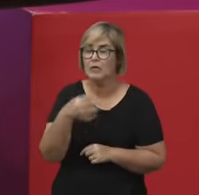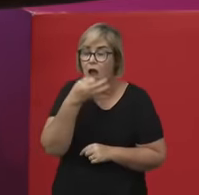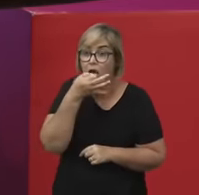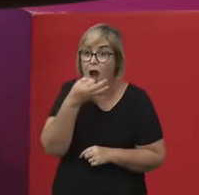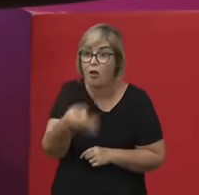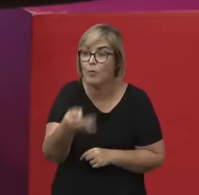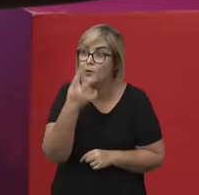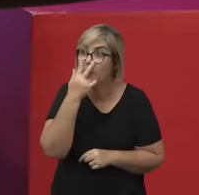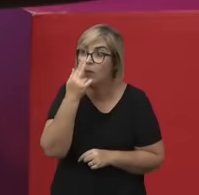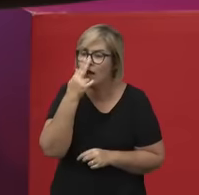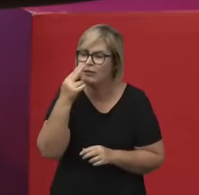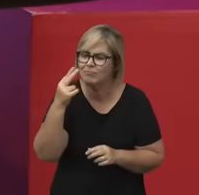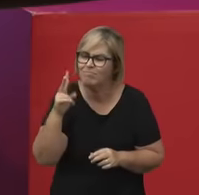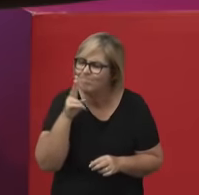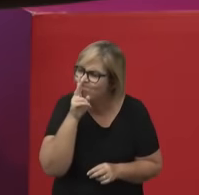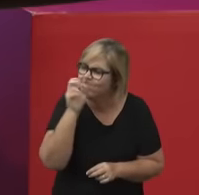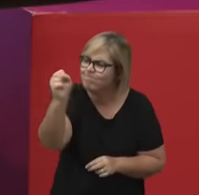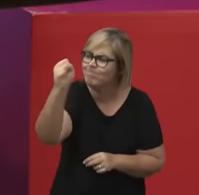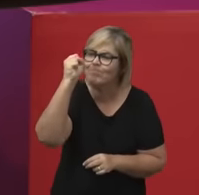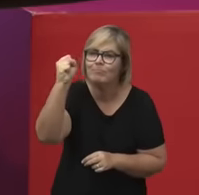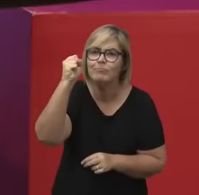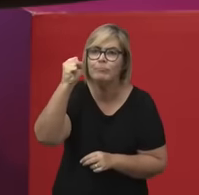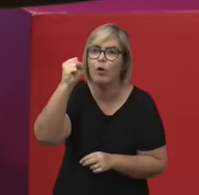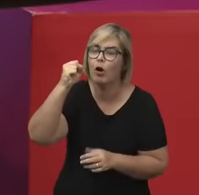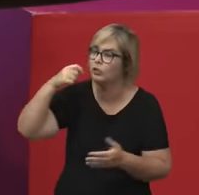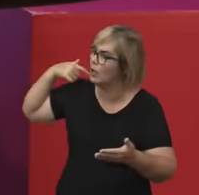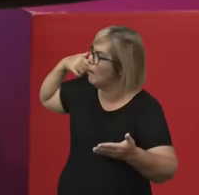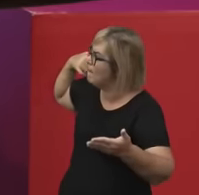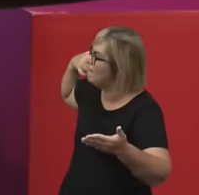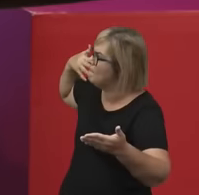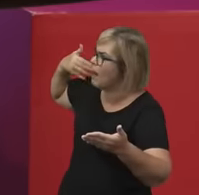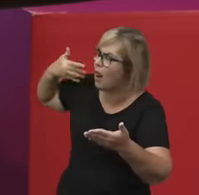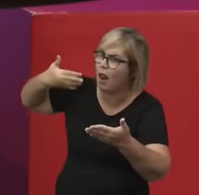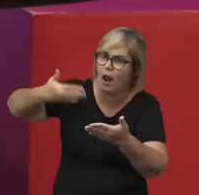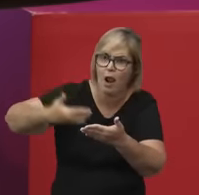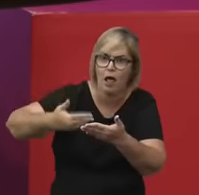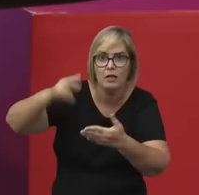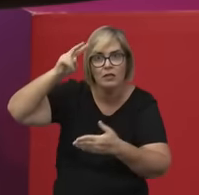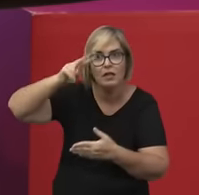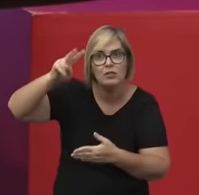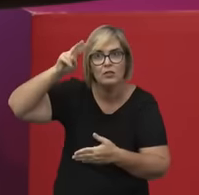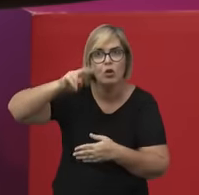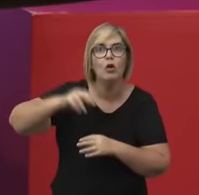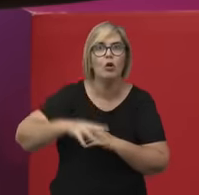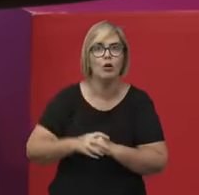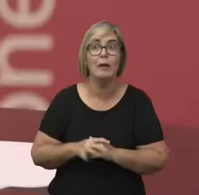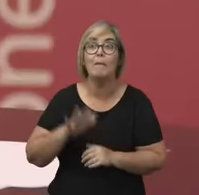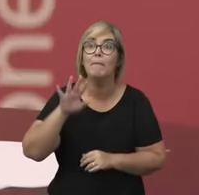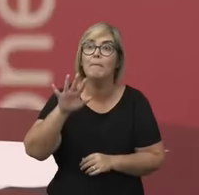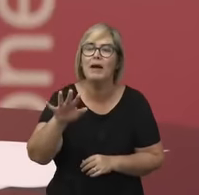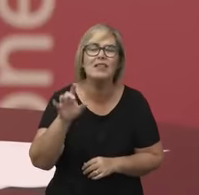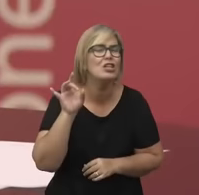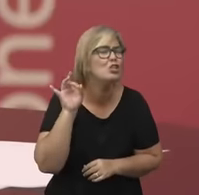histórica, política, muito grande, que ele só vai conseguir ser